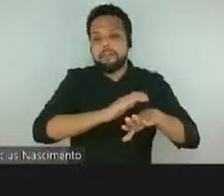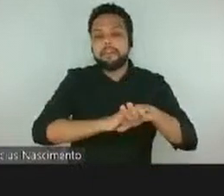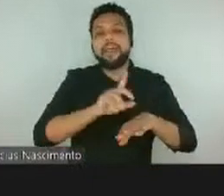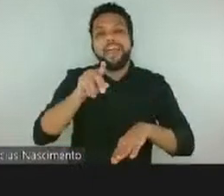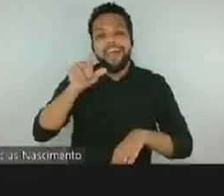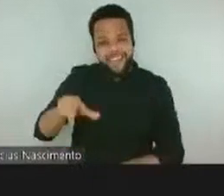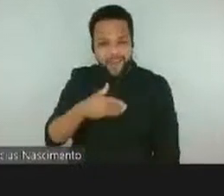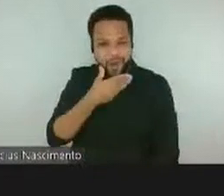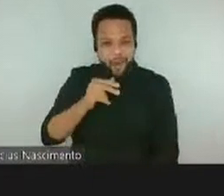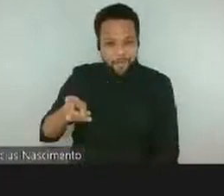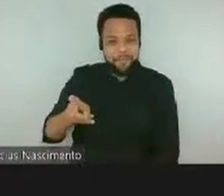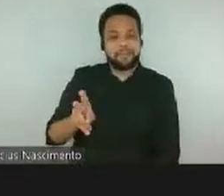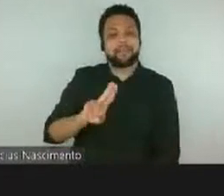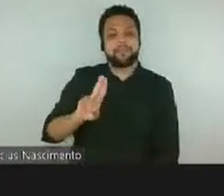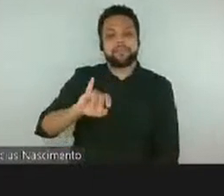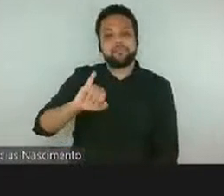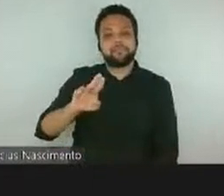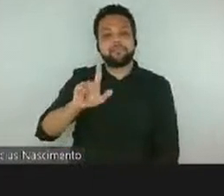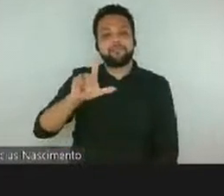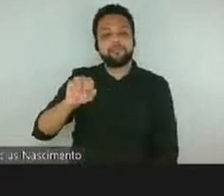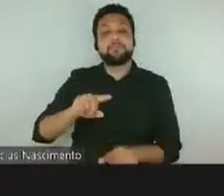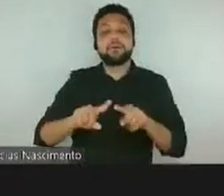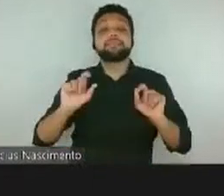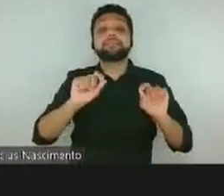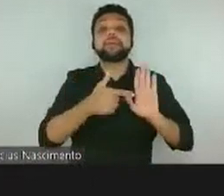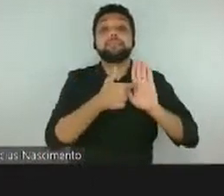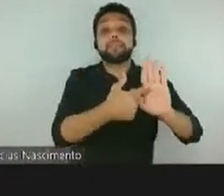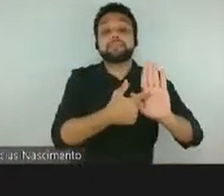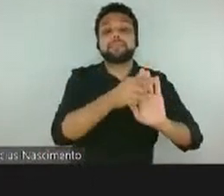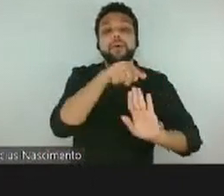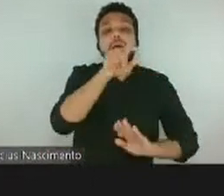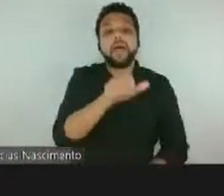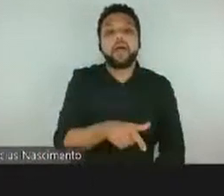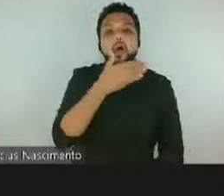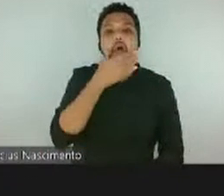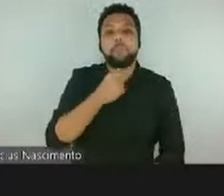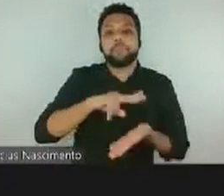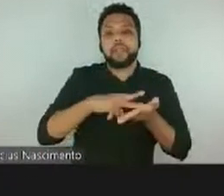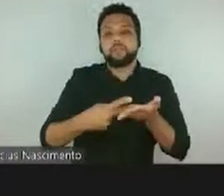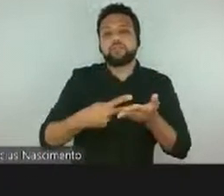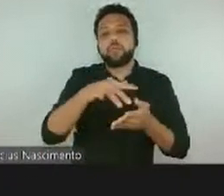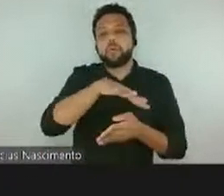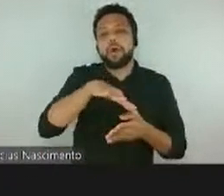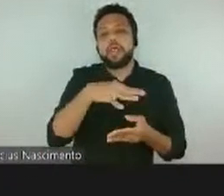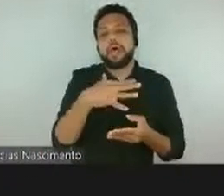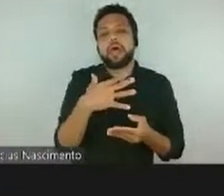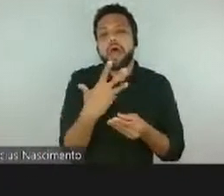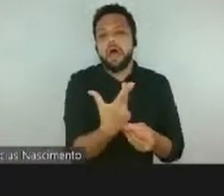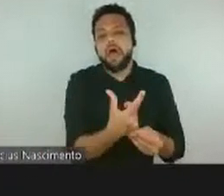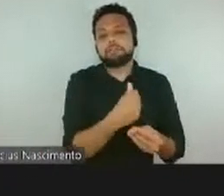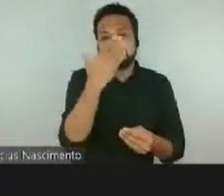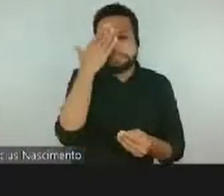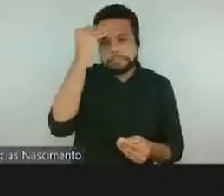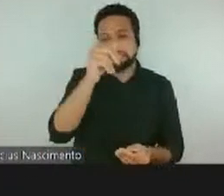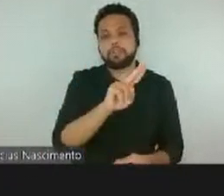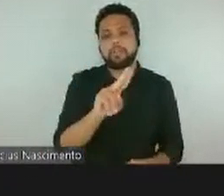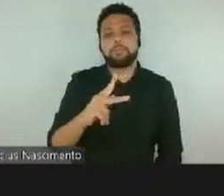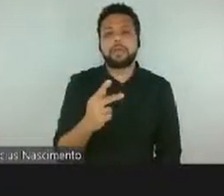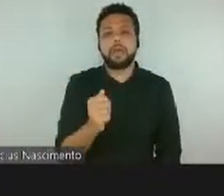e teve a apresentação do Augusto de Campos. E aí essas obras elas mobilizam